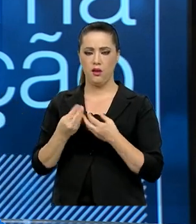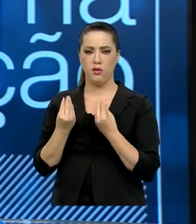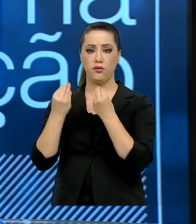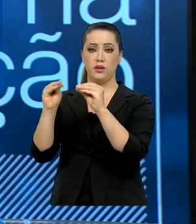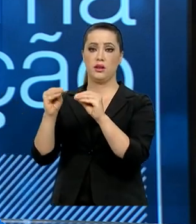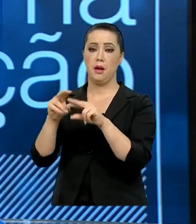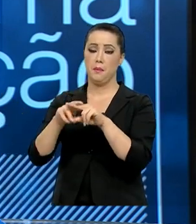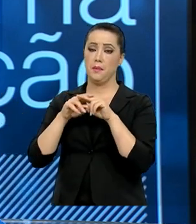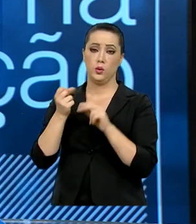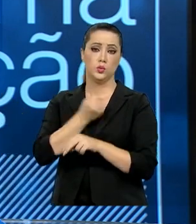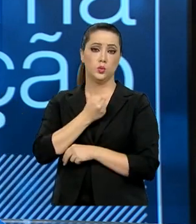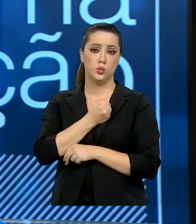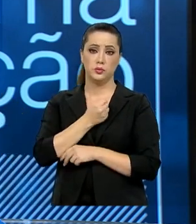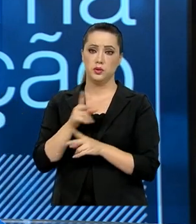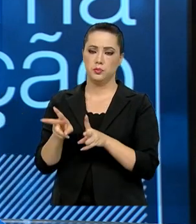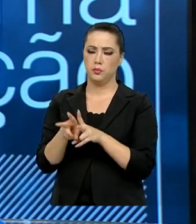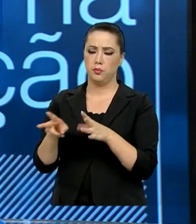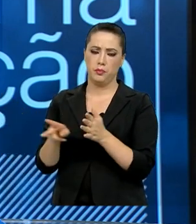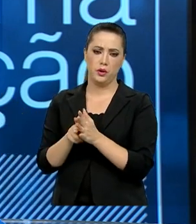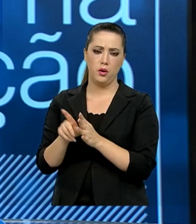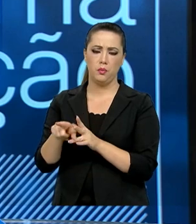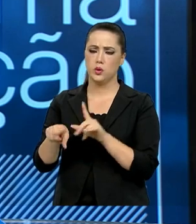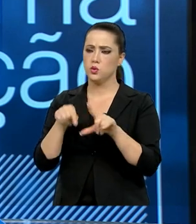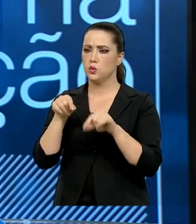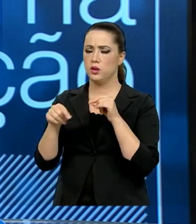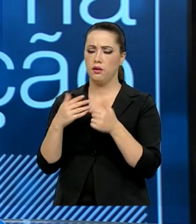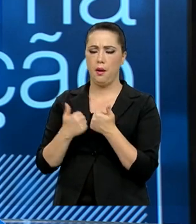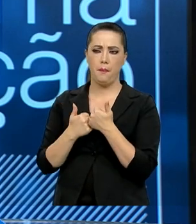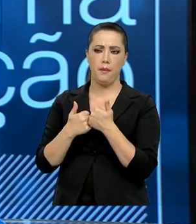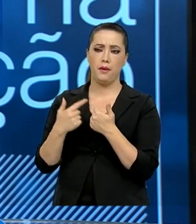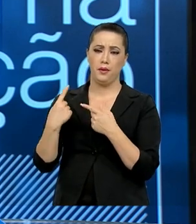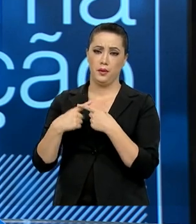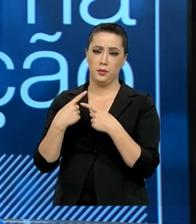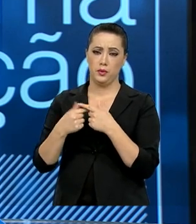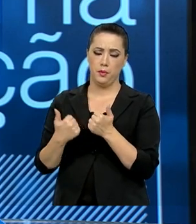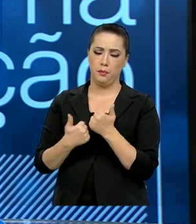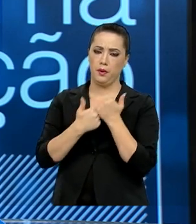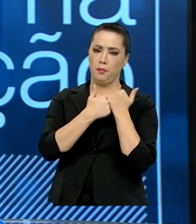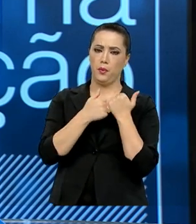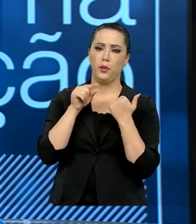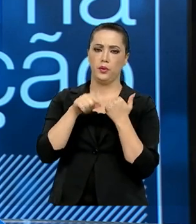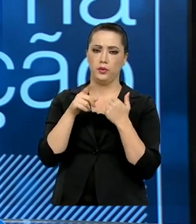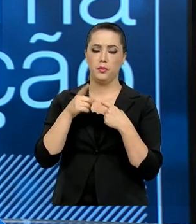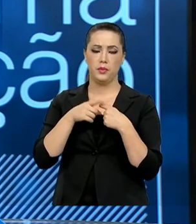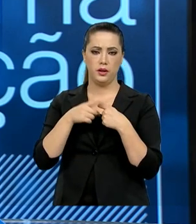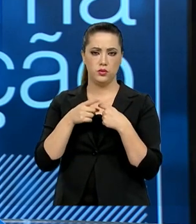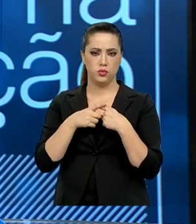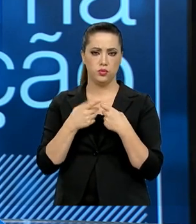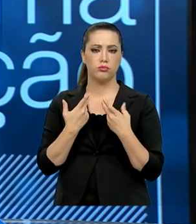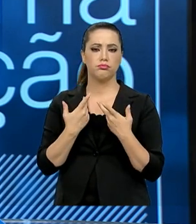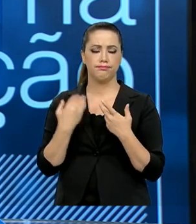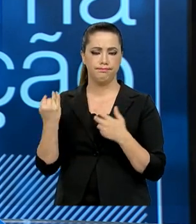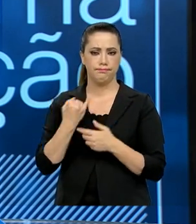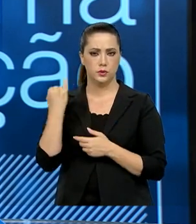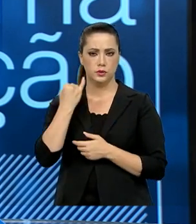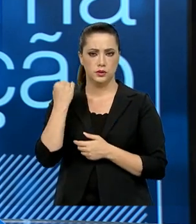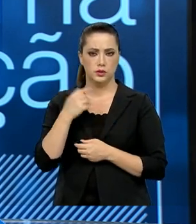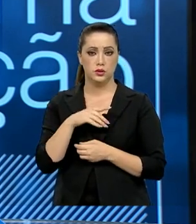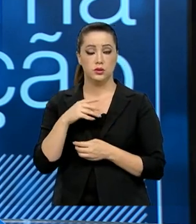médicos associados, você pode tomar uma decisão, auxilia o médico a tomada de decisão. Então, foram três editais,